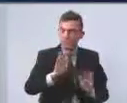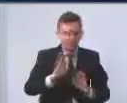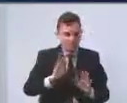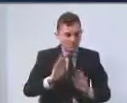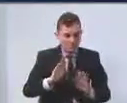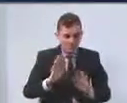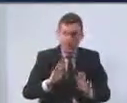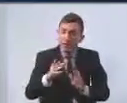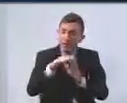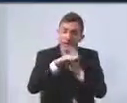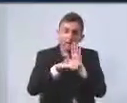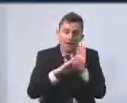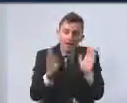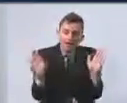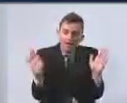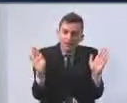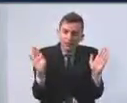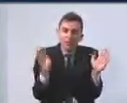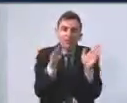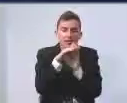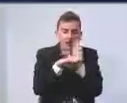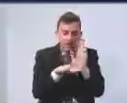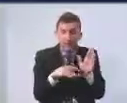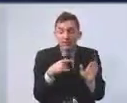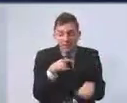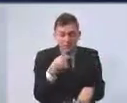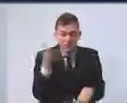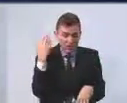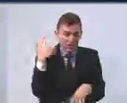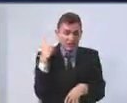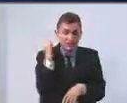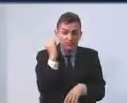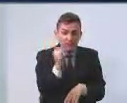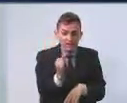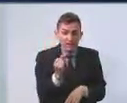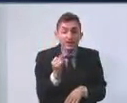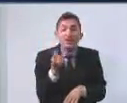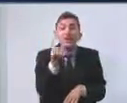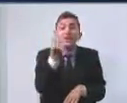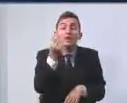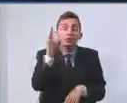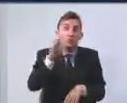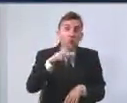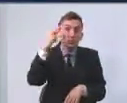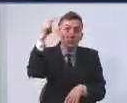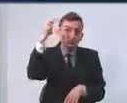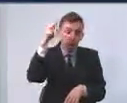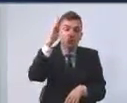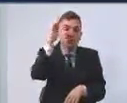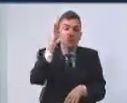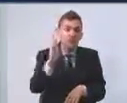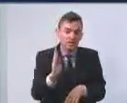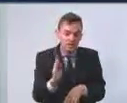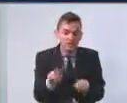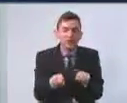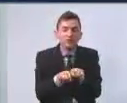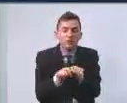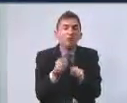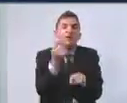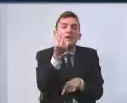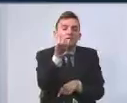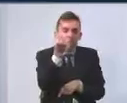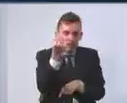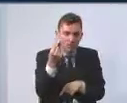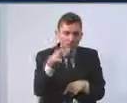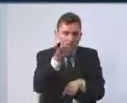É que assim são as regras. Como eu disse aqui, do ponto de vista dos recursos federais, dos recursos estaduais, todos, sem exceção, para serem